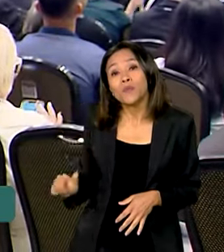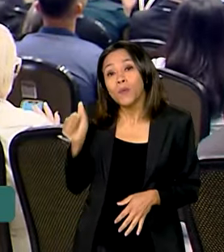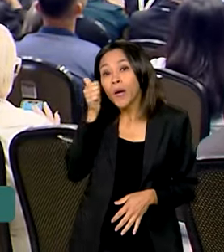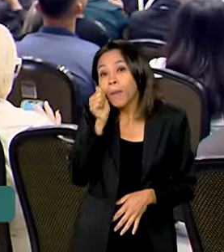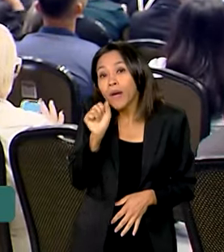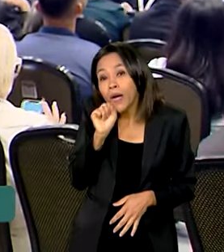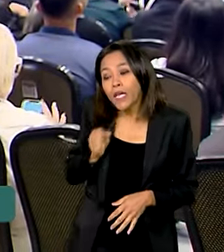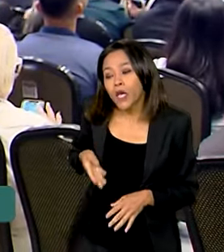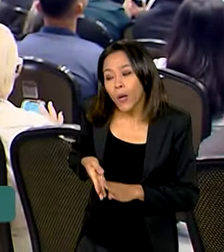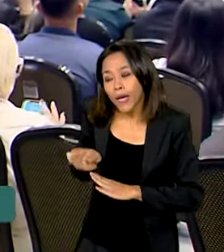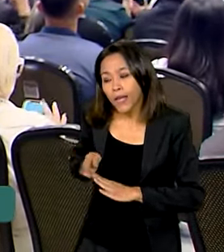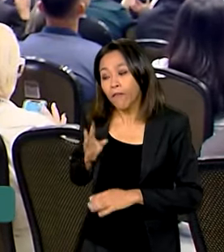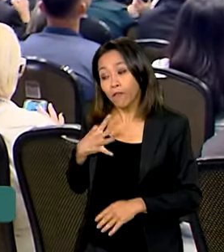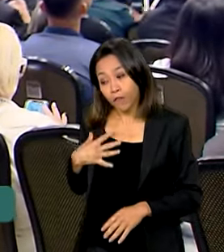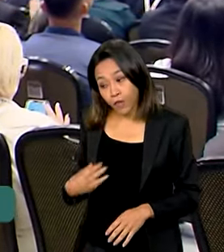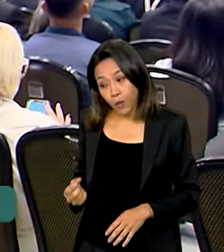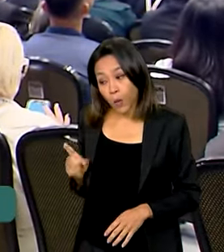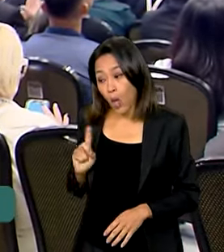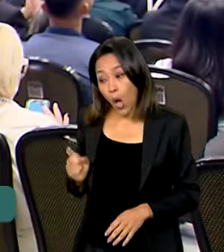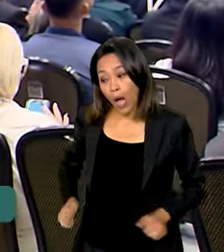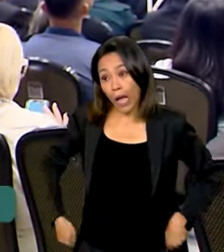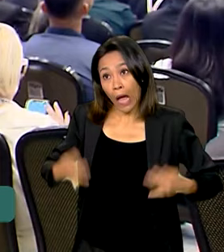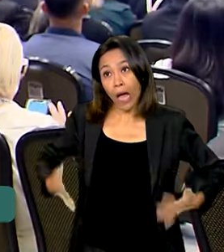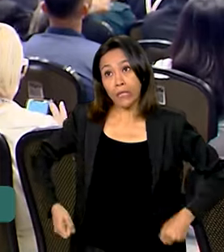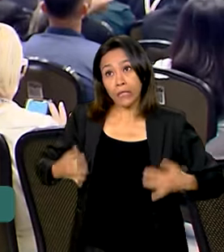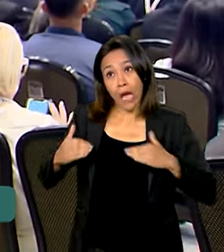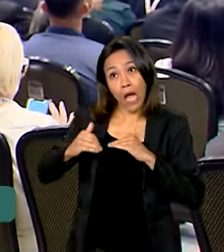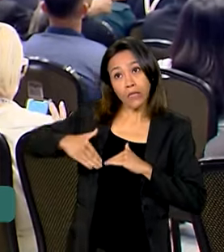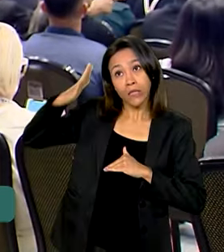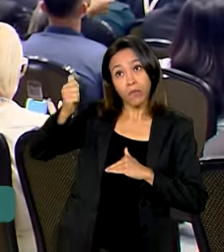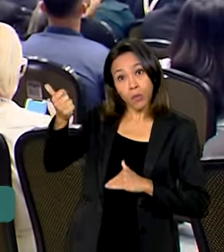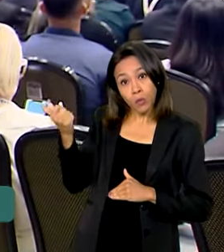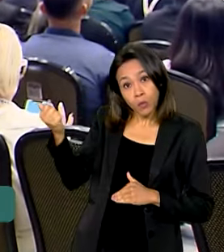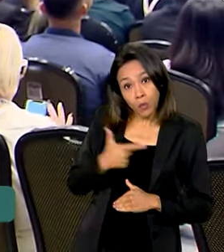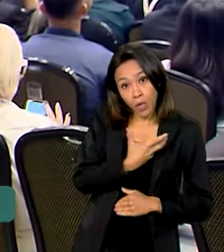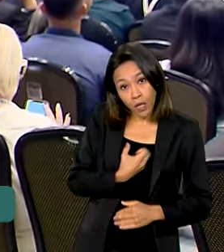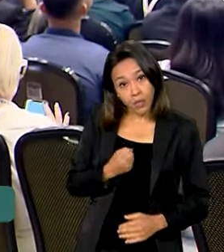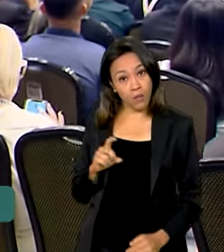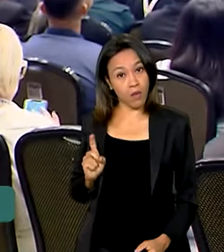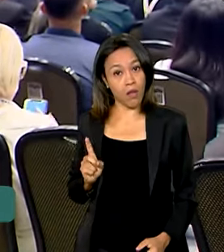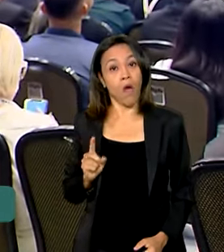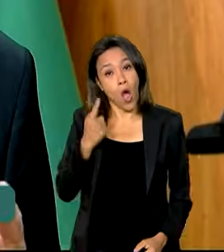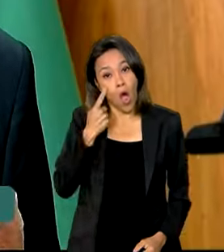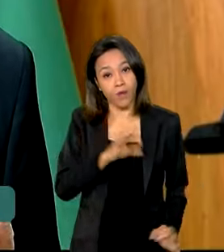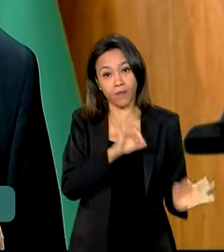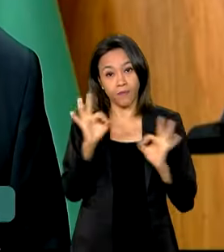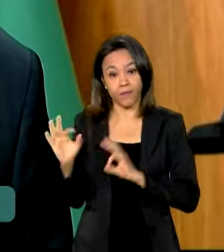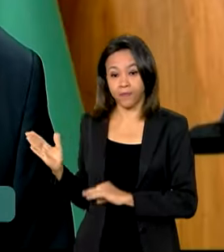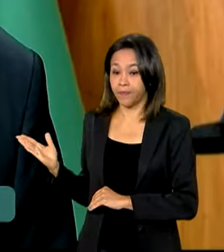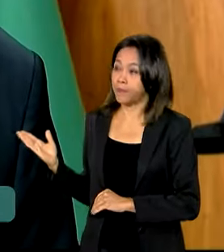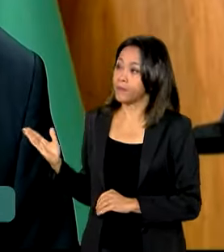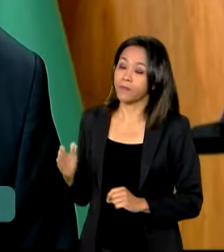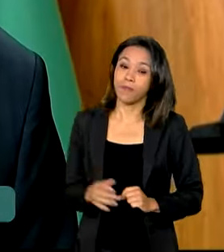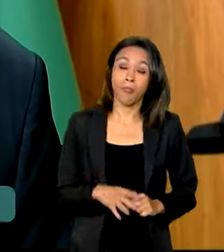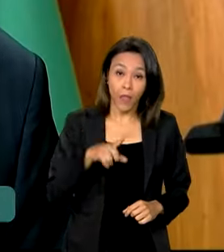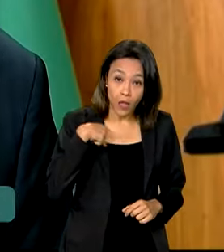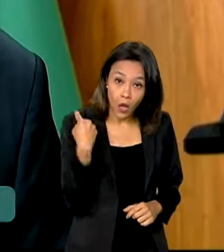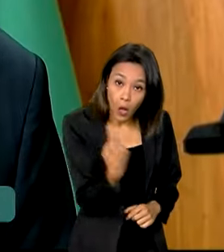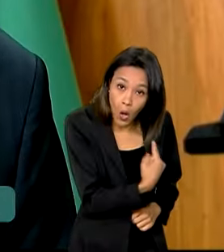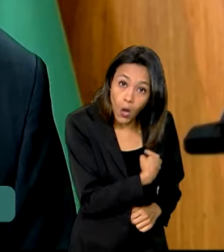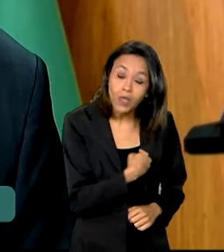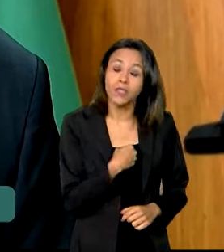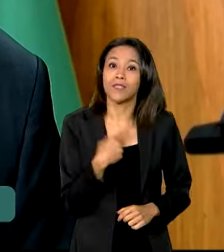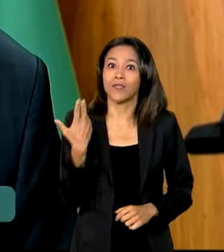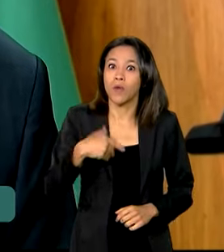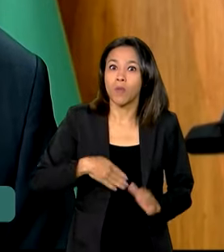ele que não se pode gastar mais do que ganha. Vamos ouvir essa fala do presidente. A gente está crescendo mais do que a